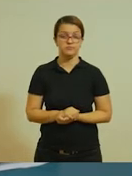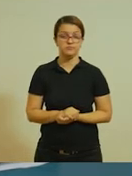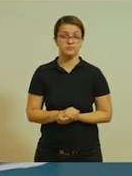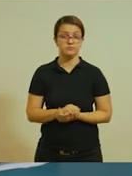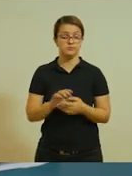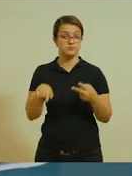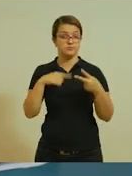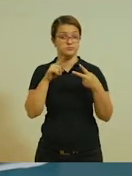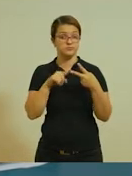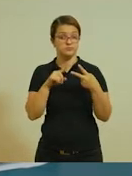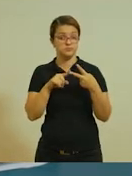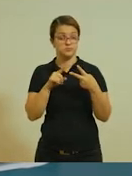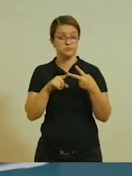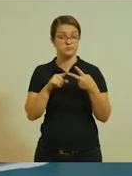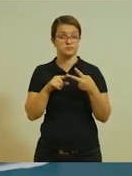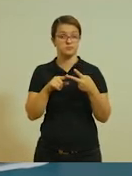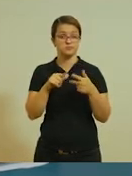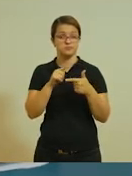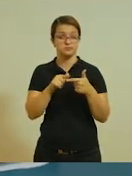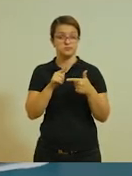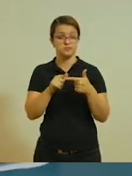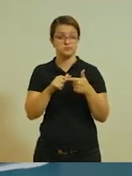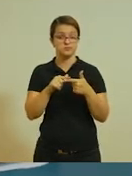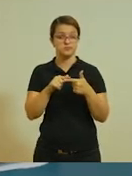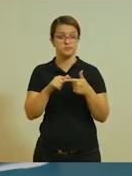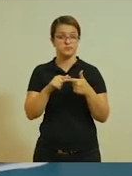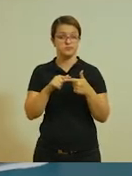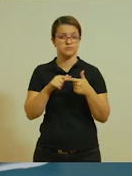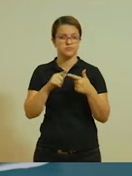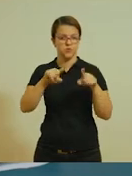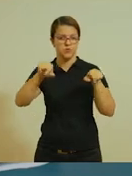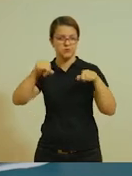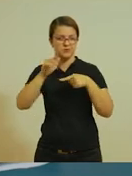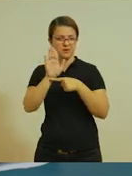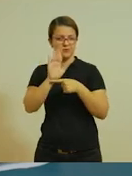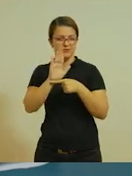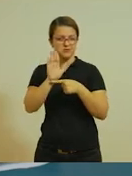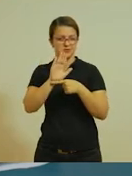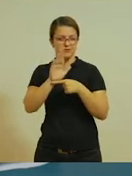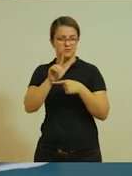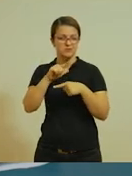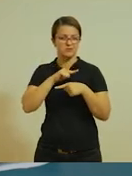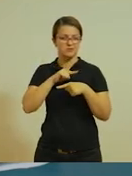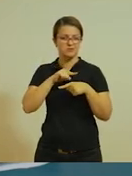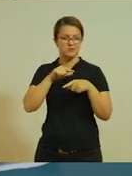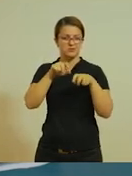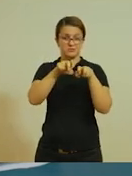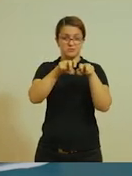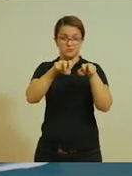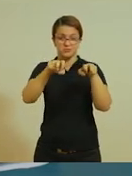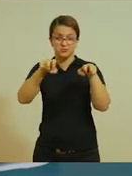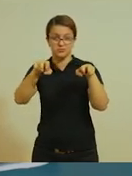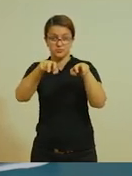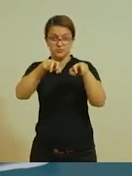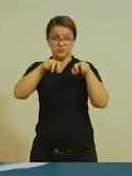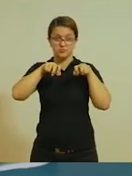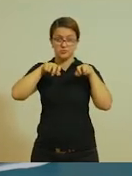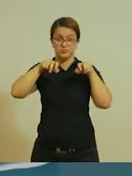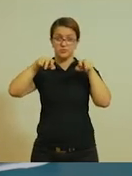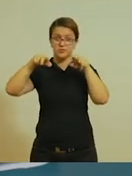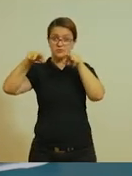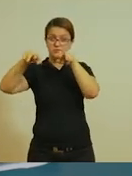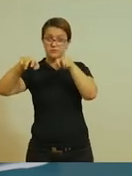Um segundo probleminha. Em uma sala de cinema, existem 6 fileiras e, em cada fileira,